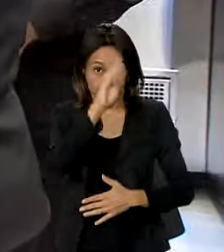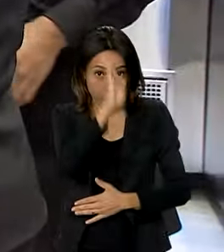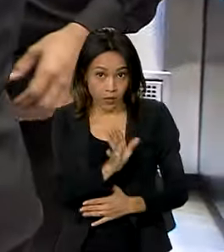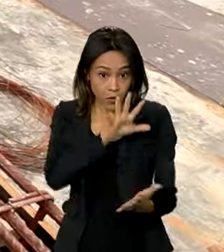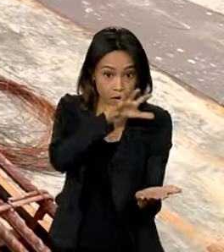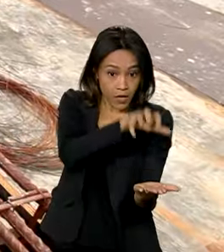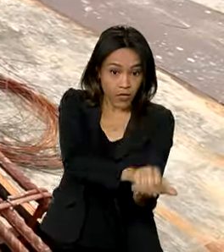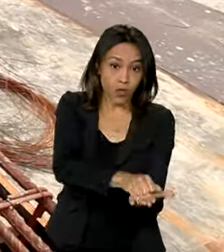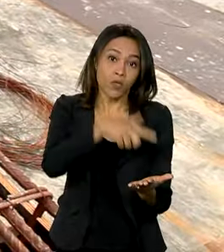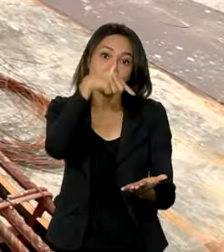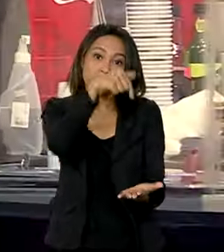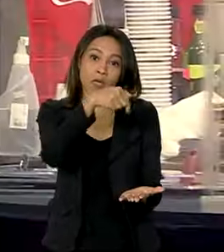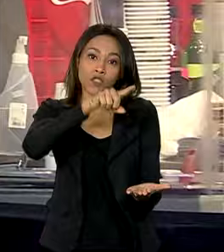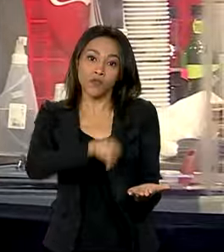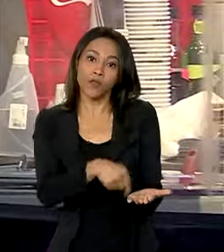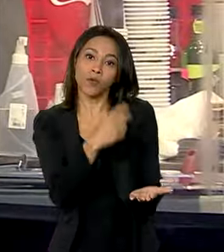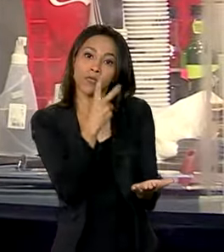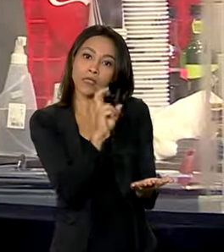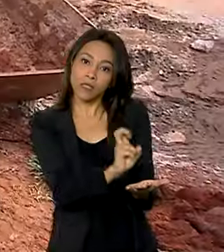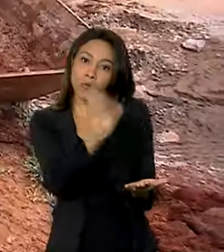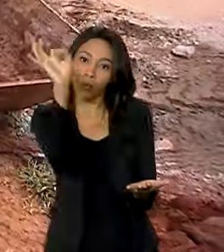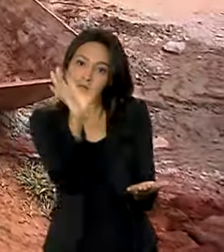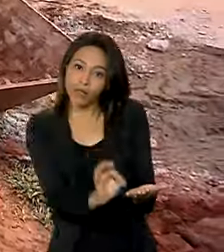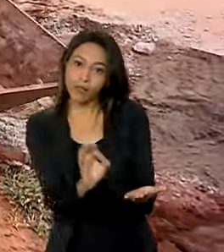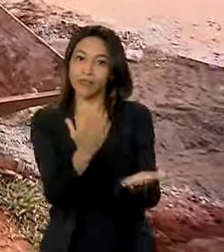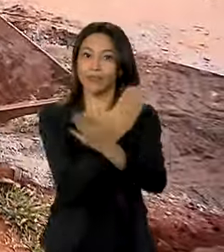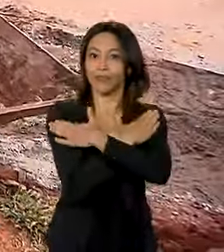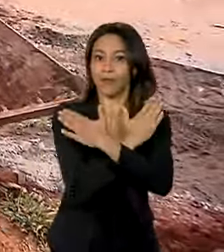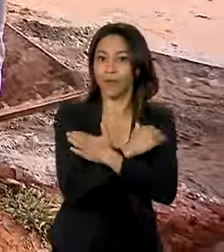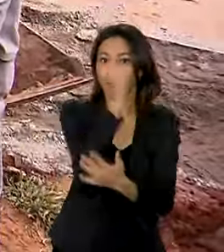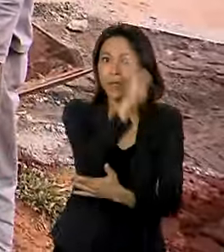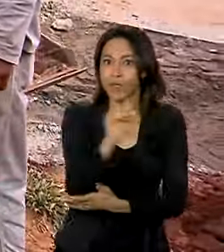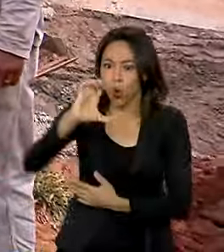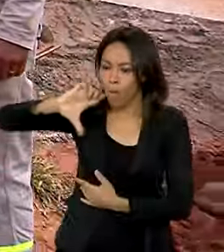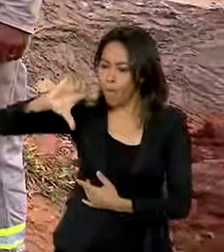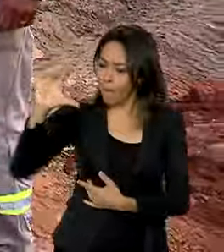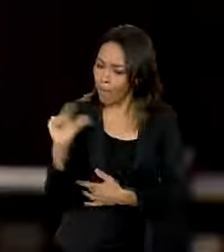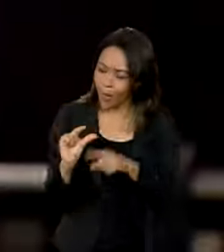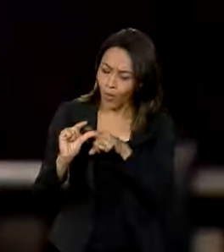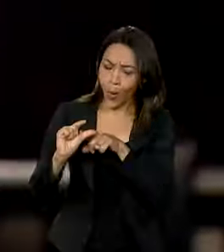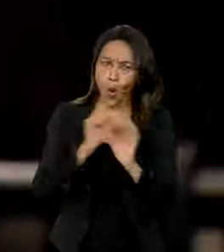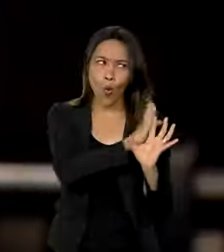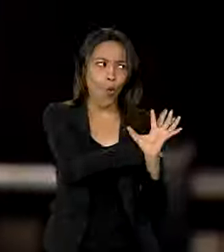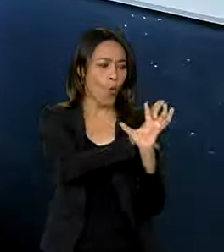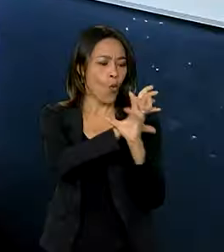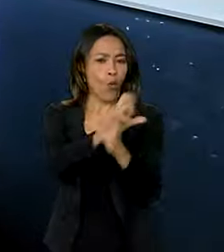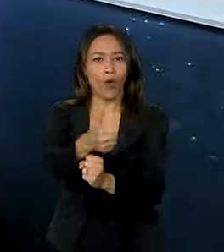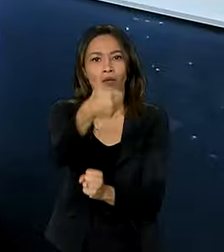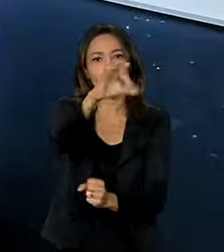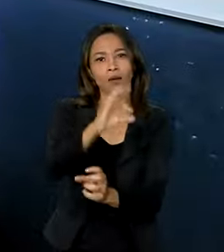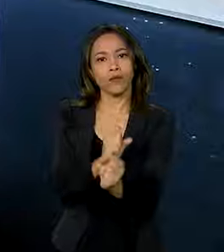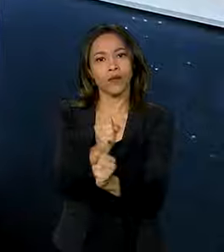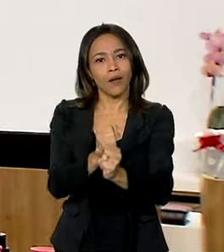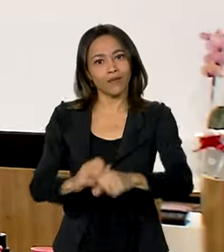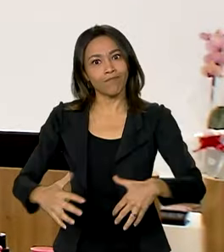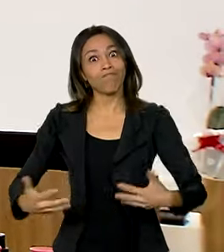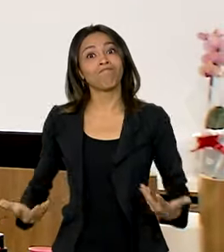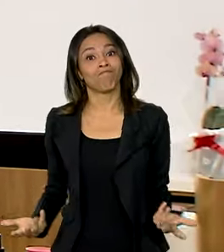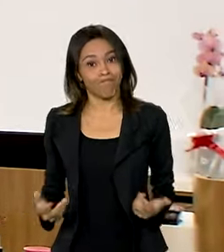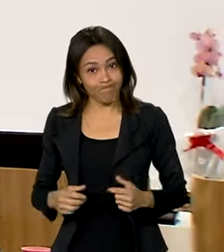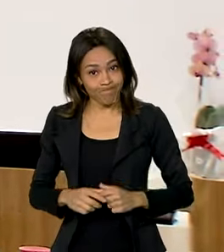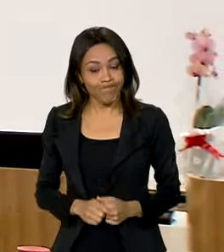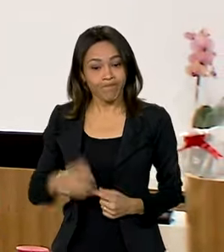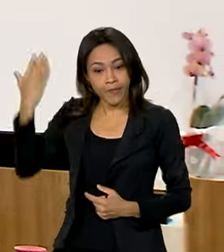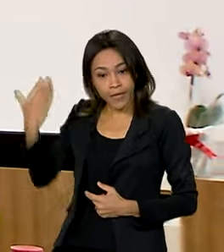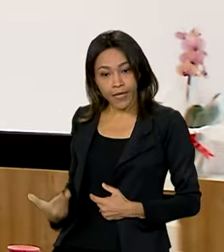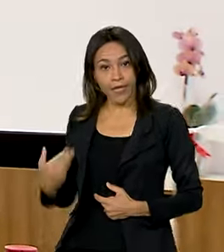,5% de desemprego em abril, o menor índice de desemprego dos últimos 10 anos. Em abril a gente